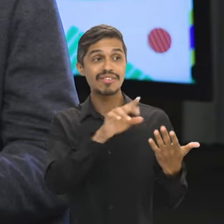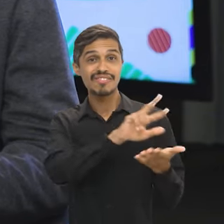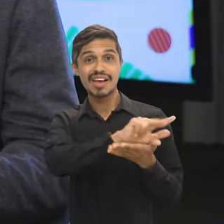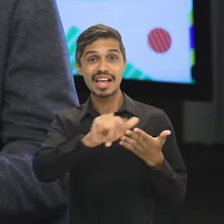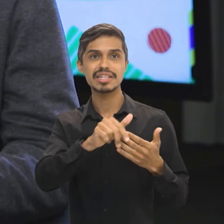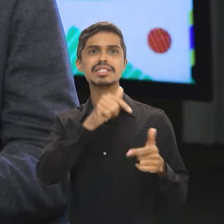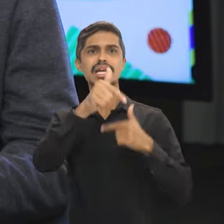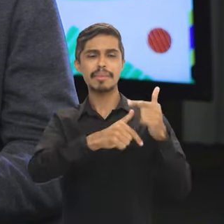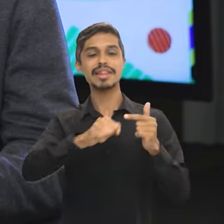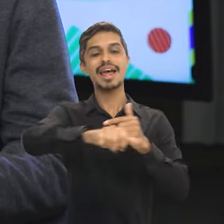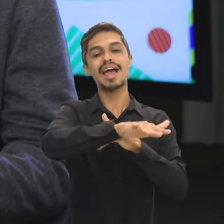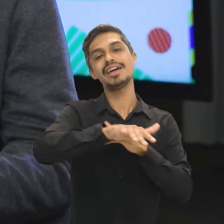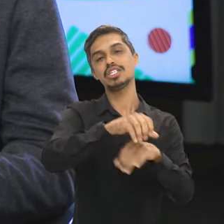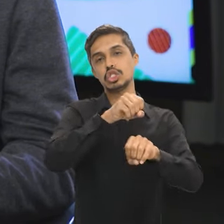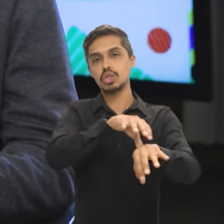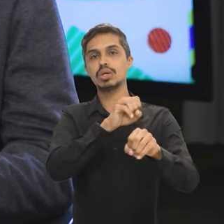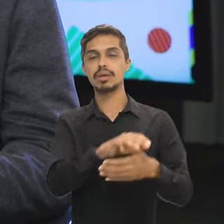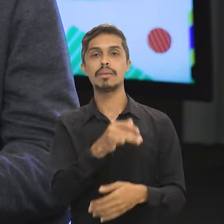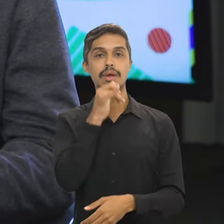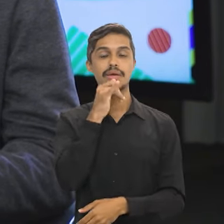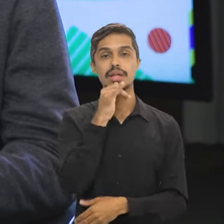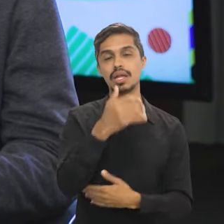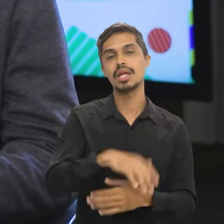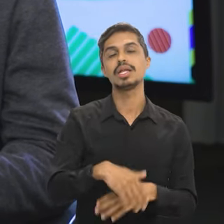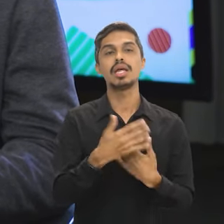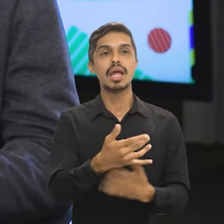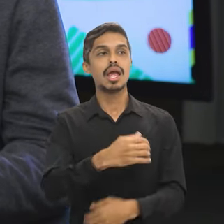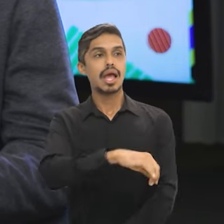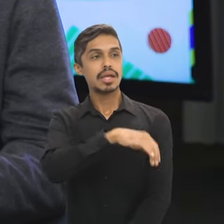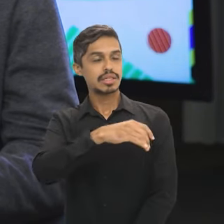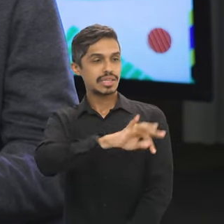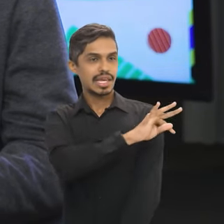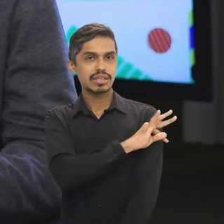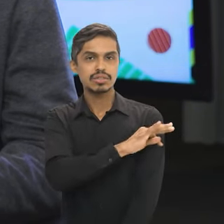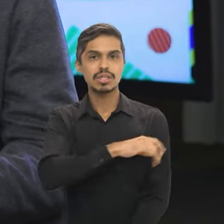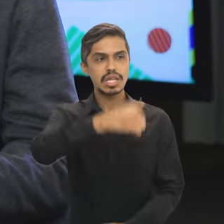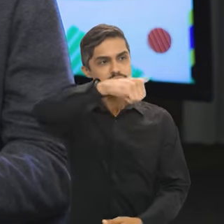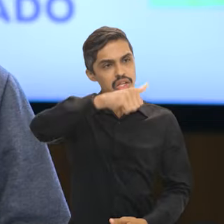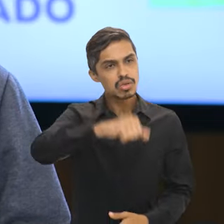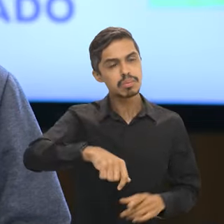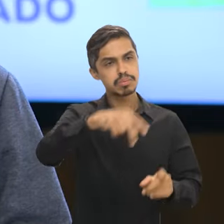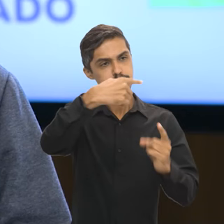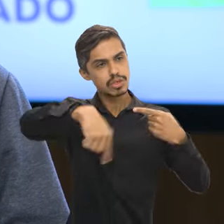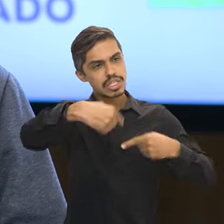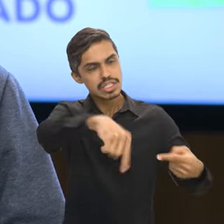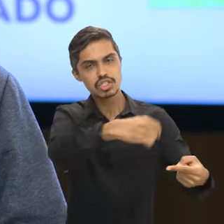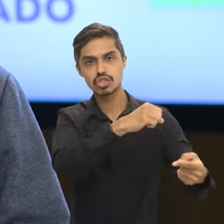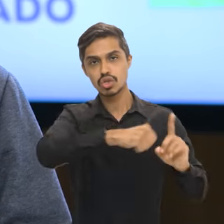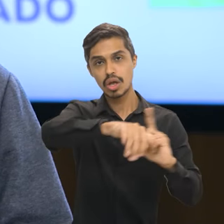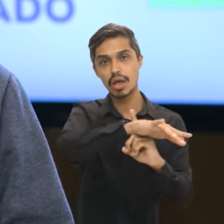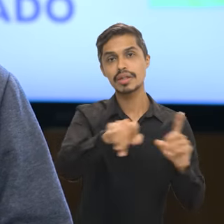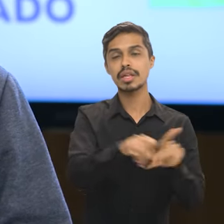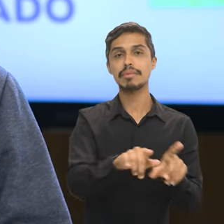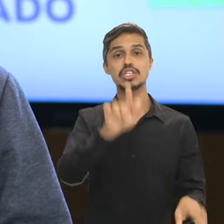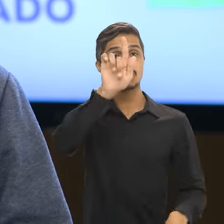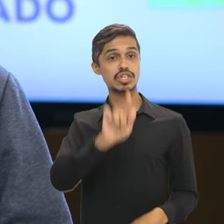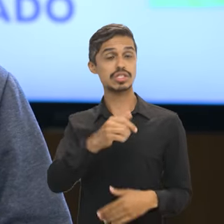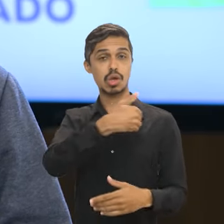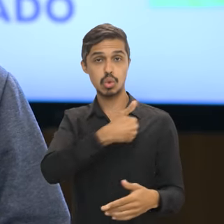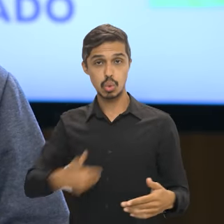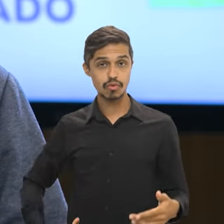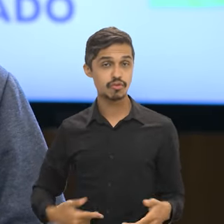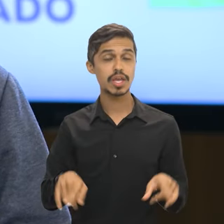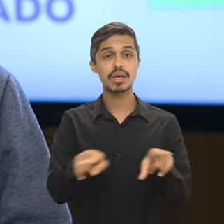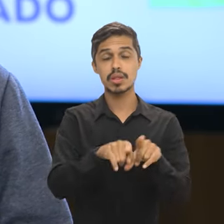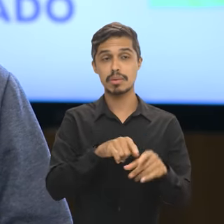profissionais vão atuar na área de educação, como é o caso dos analistas técnicos de políticas sociais, os especialistas em políticas públicas e gestão